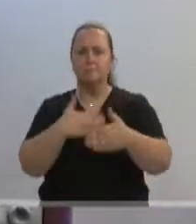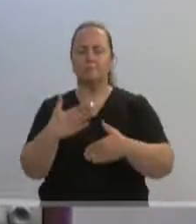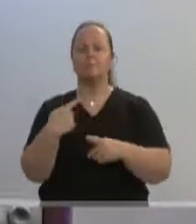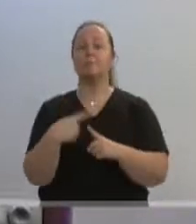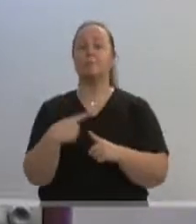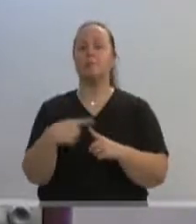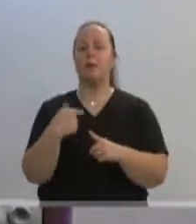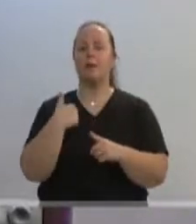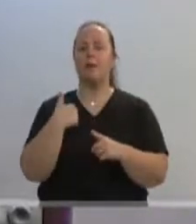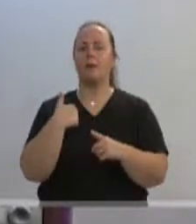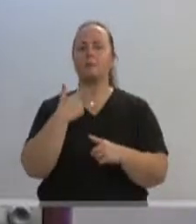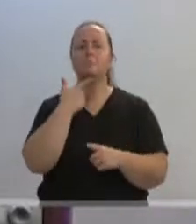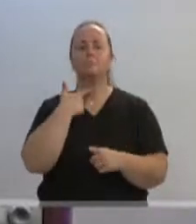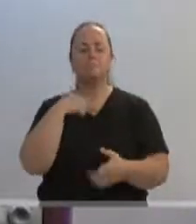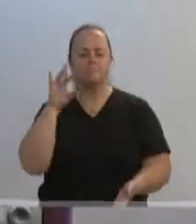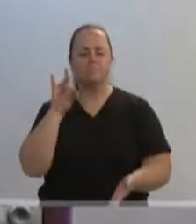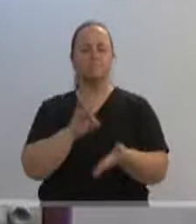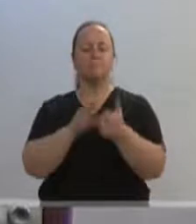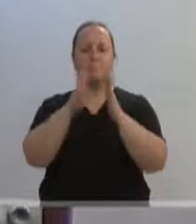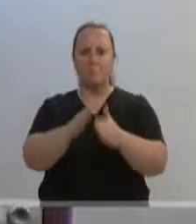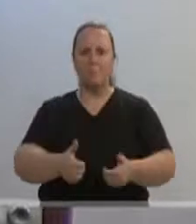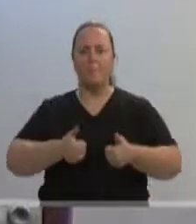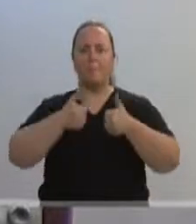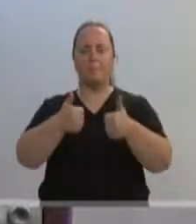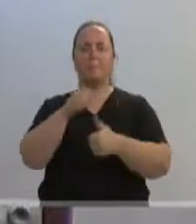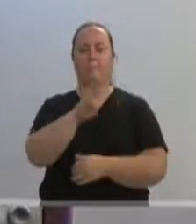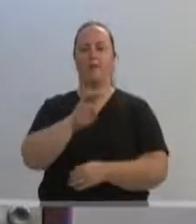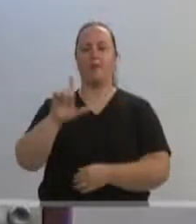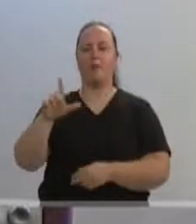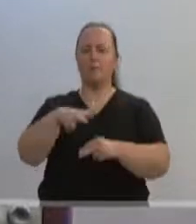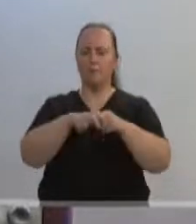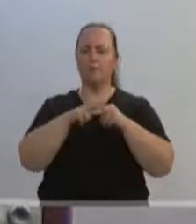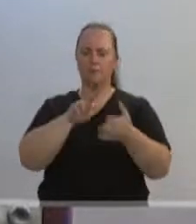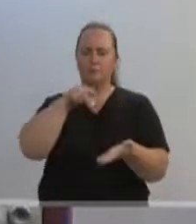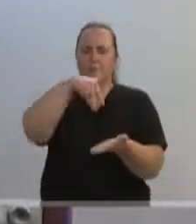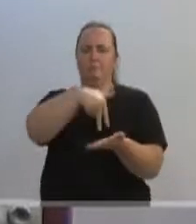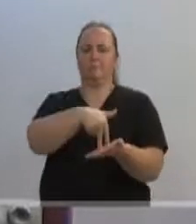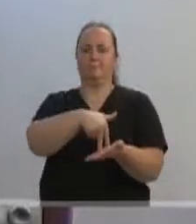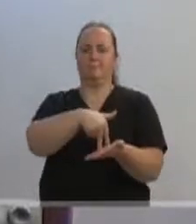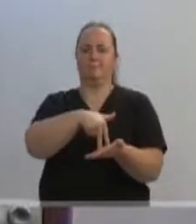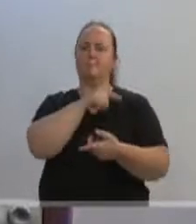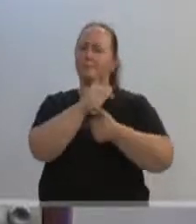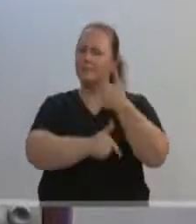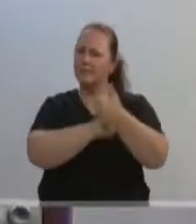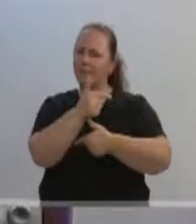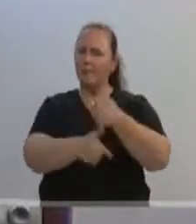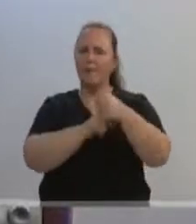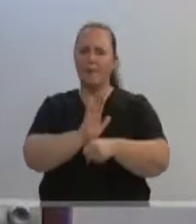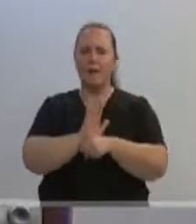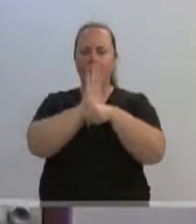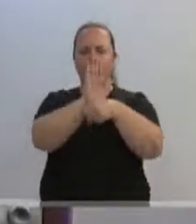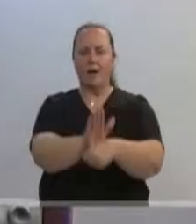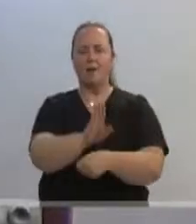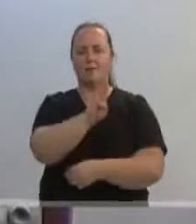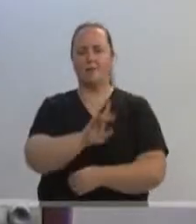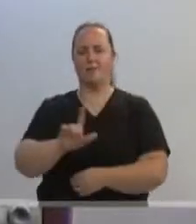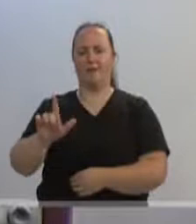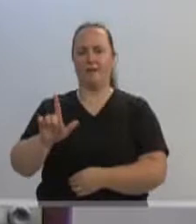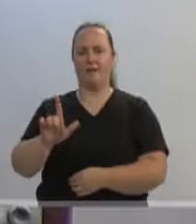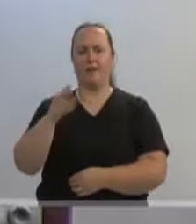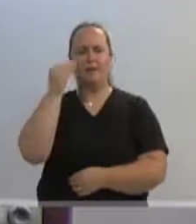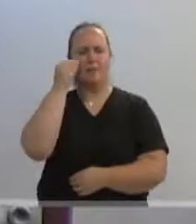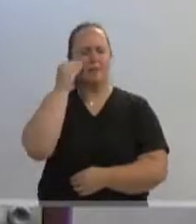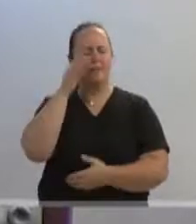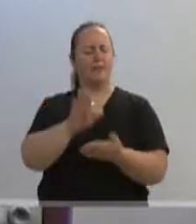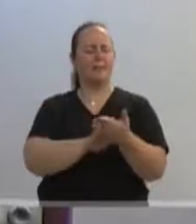é o melhor para a nossa cidade. O que eu quero é ir para isso que eu vim aqui, para trabalhar em prol da nossa cidade. Então, não tentem